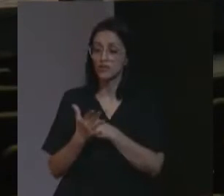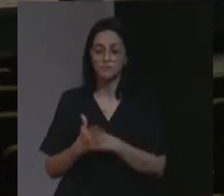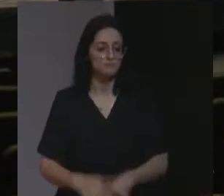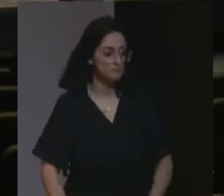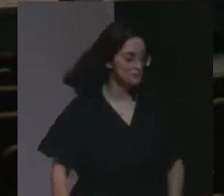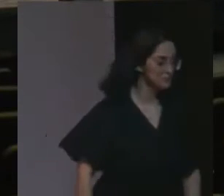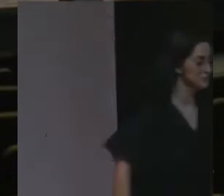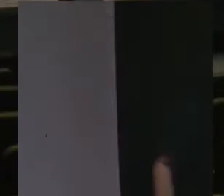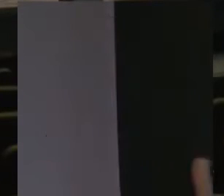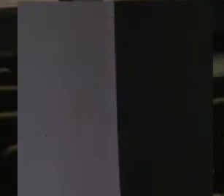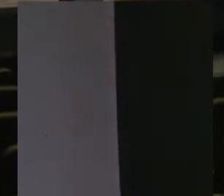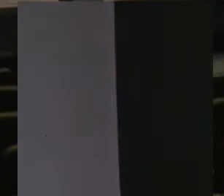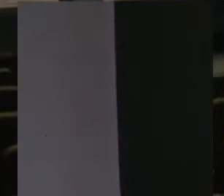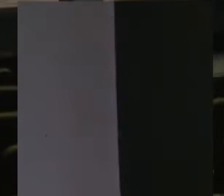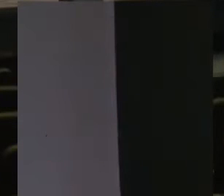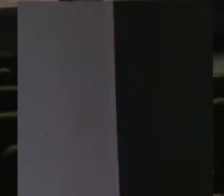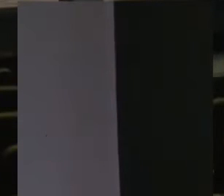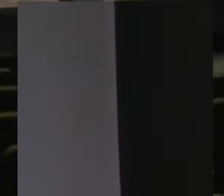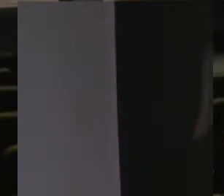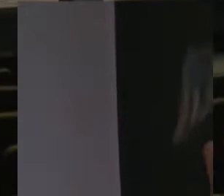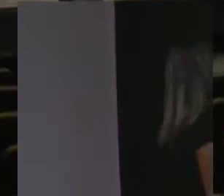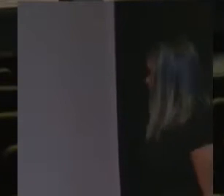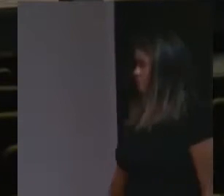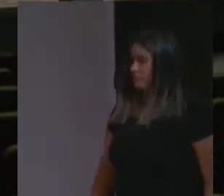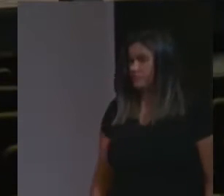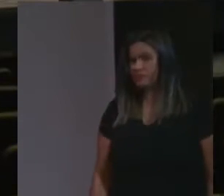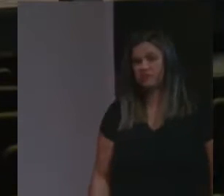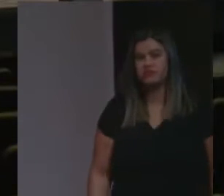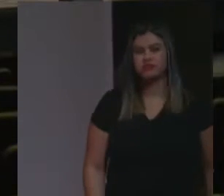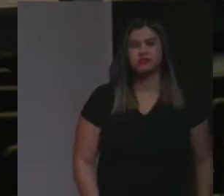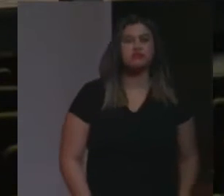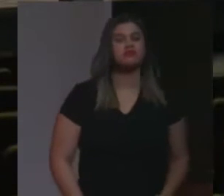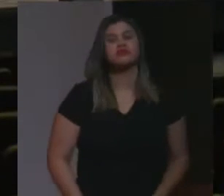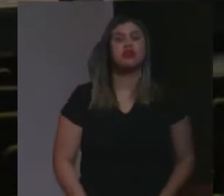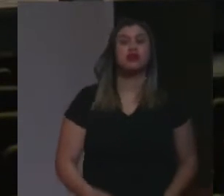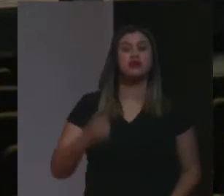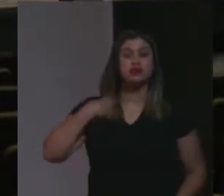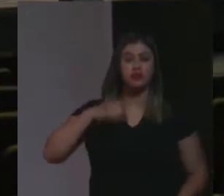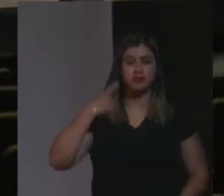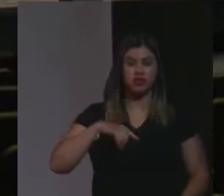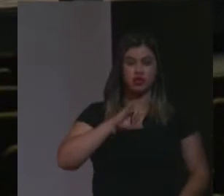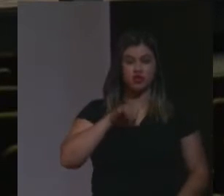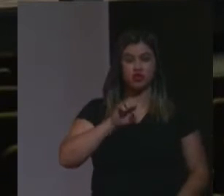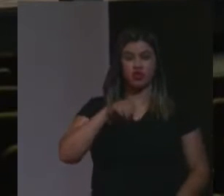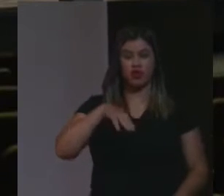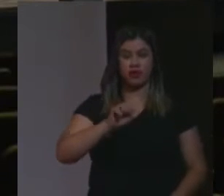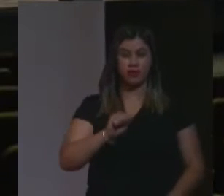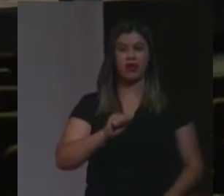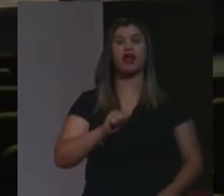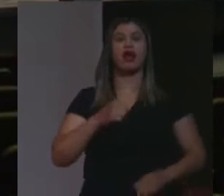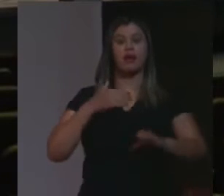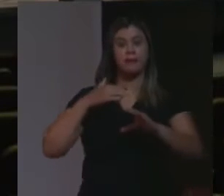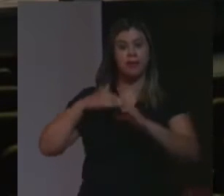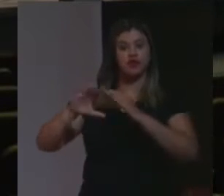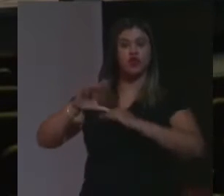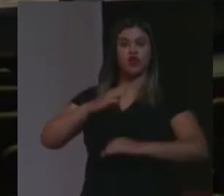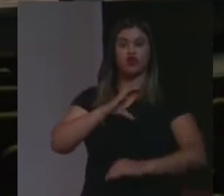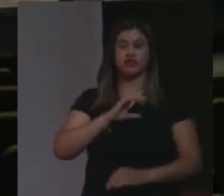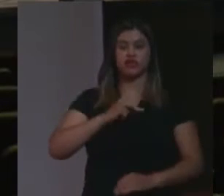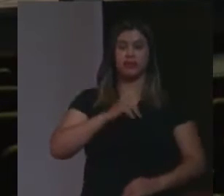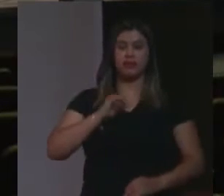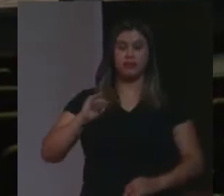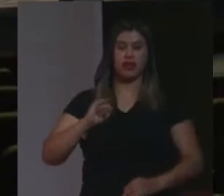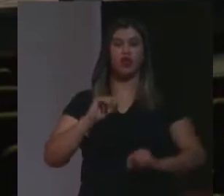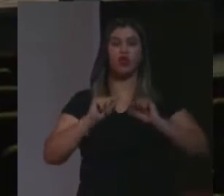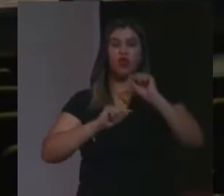Joênia, o Apshana, encaminhou, um ofício, a CPI, em que ela mostra, que dez